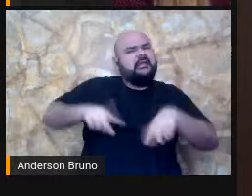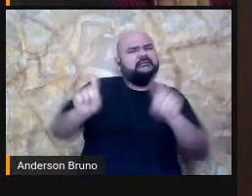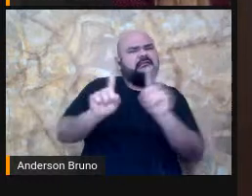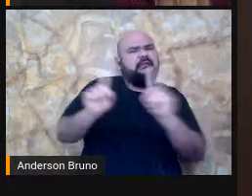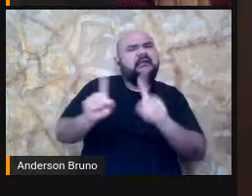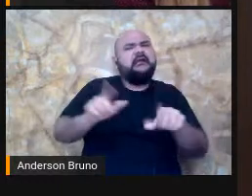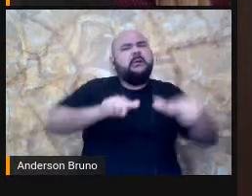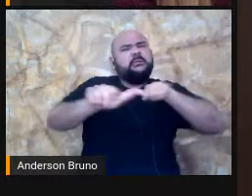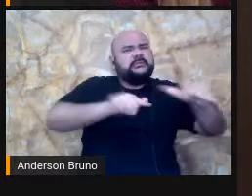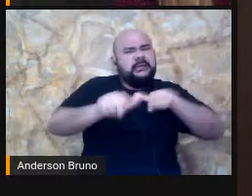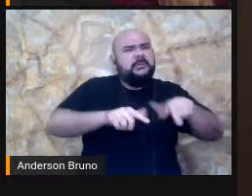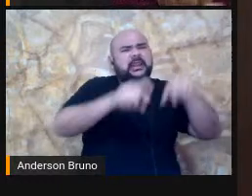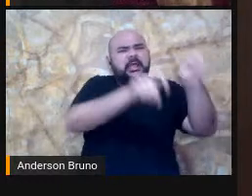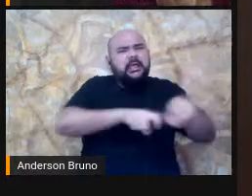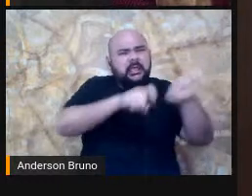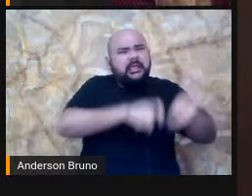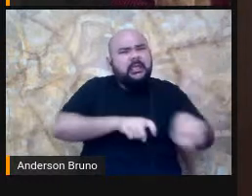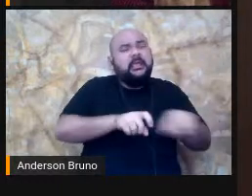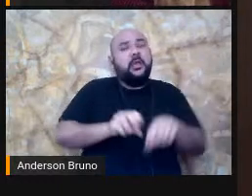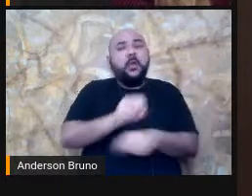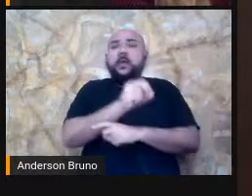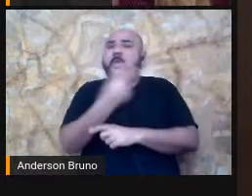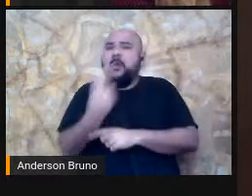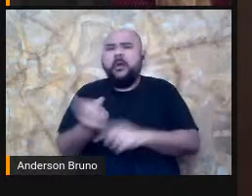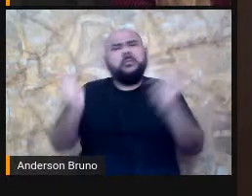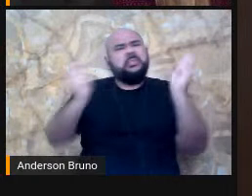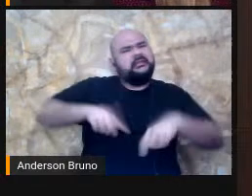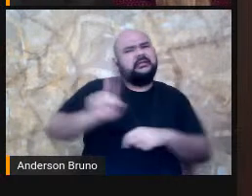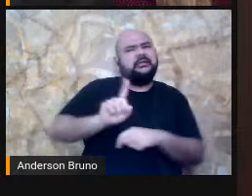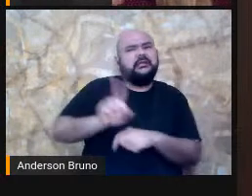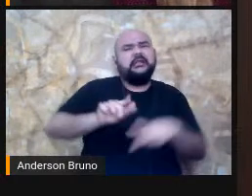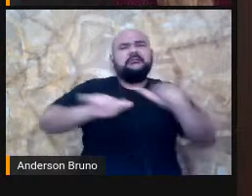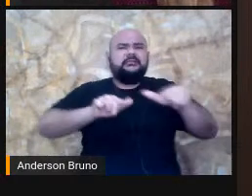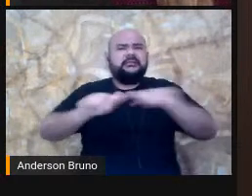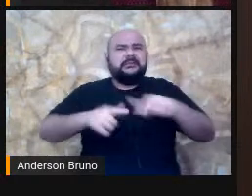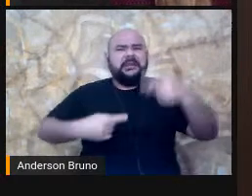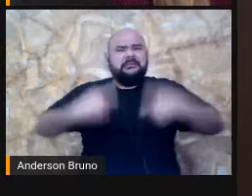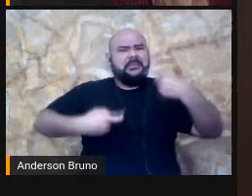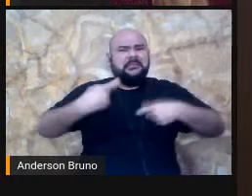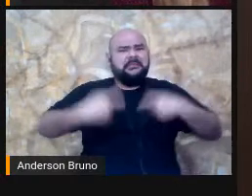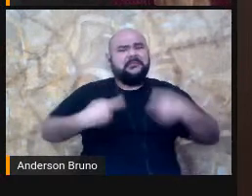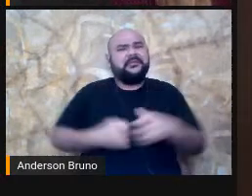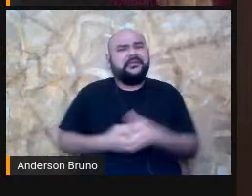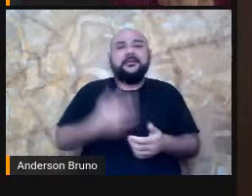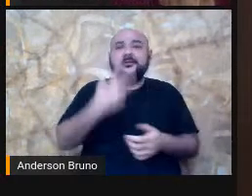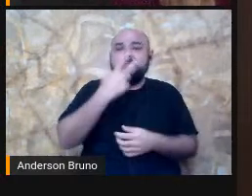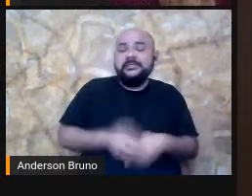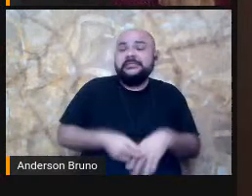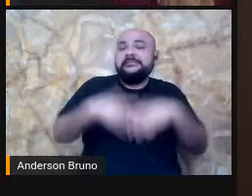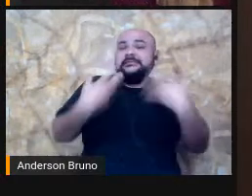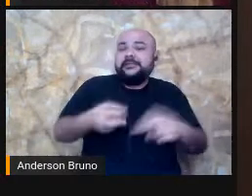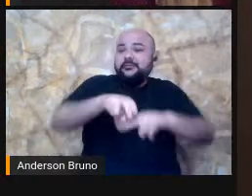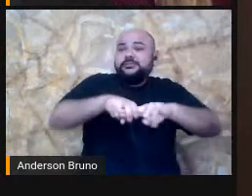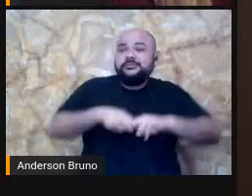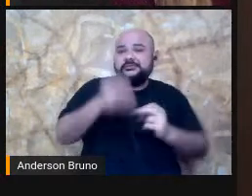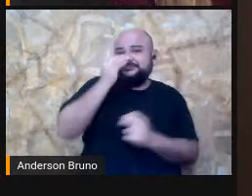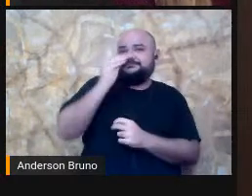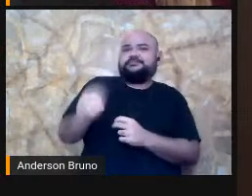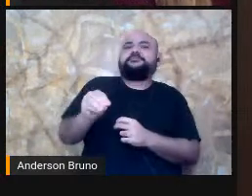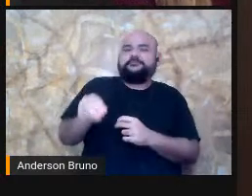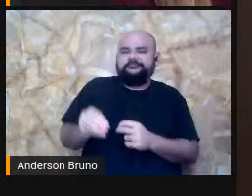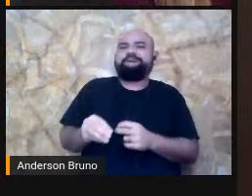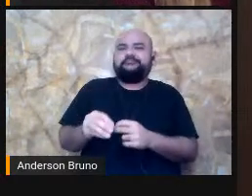atuar na guerra. E mais adiante, num período clássico, a ideia de sociedade ideal,